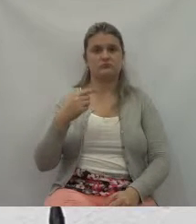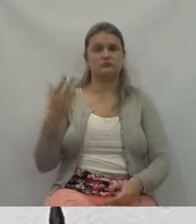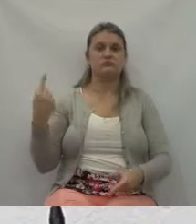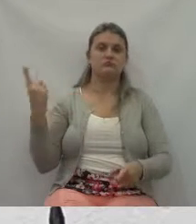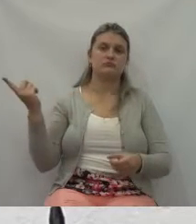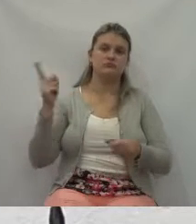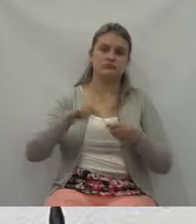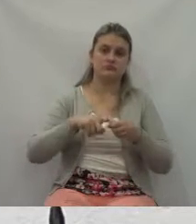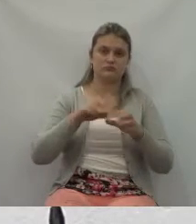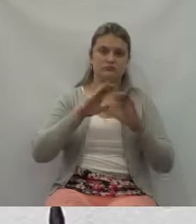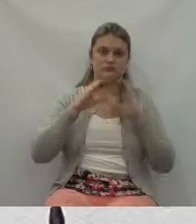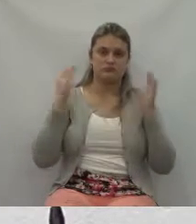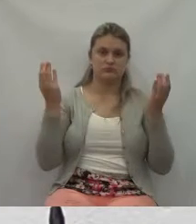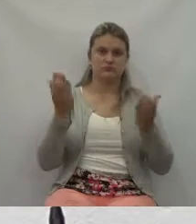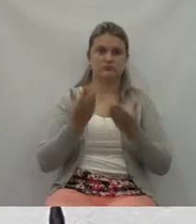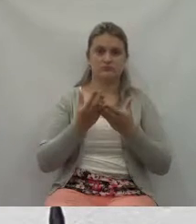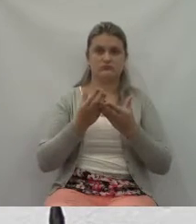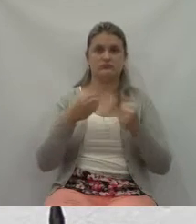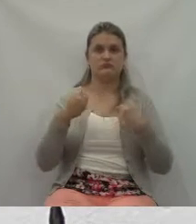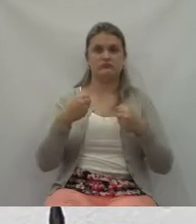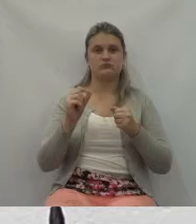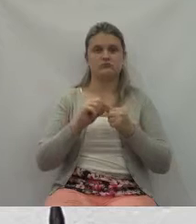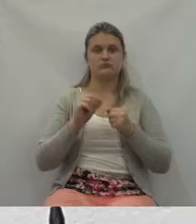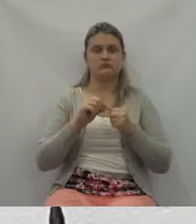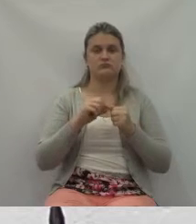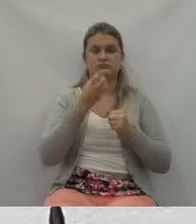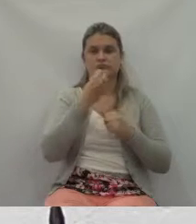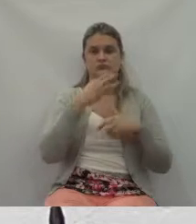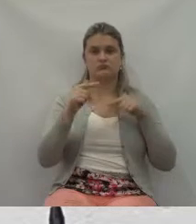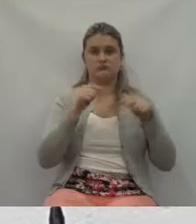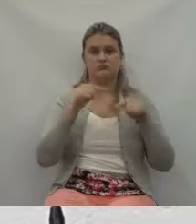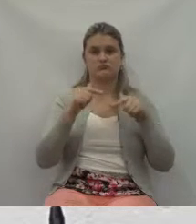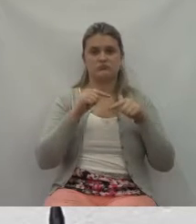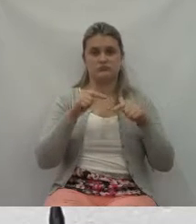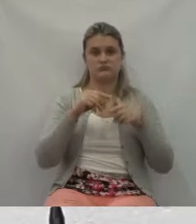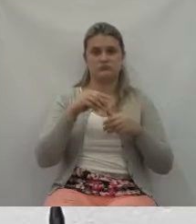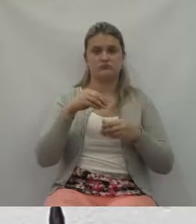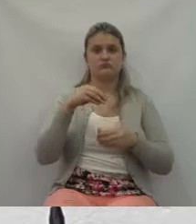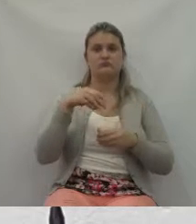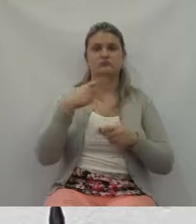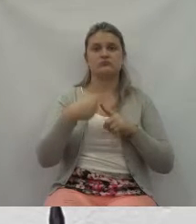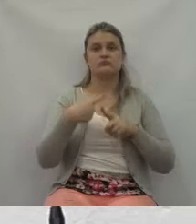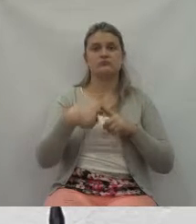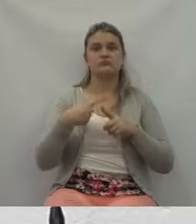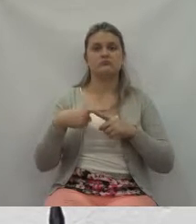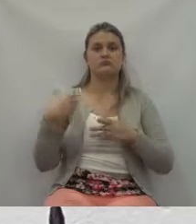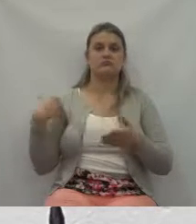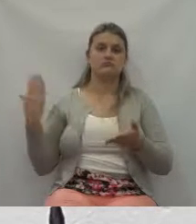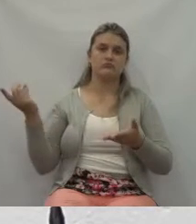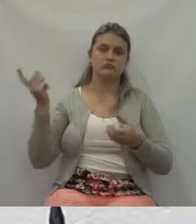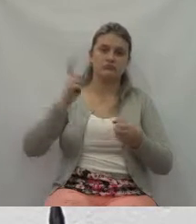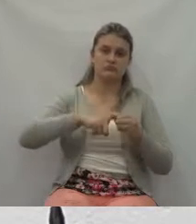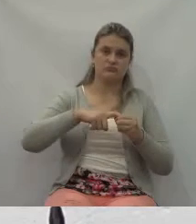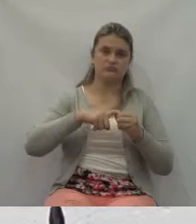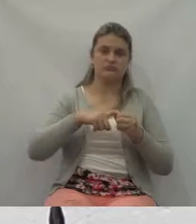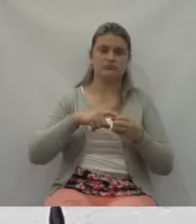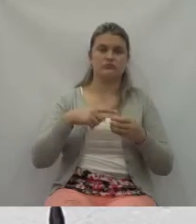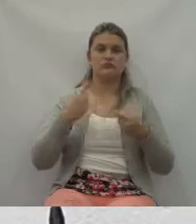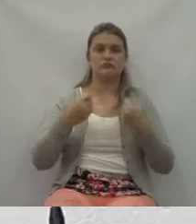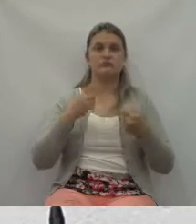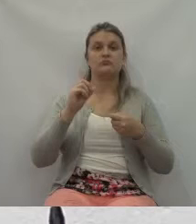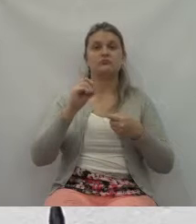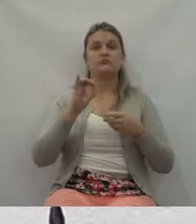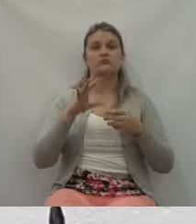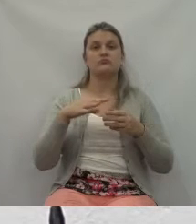que fazer um trabalho extraordinário no sentido de retornar isso para a comunidade, de não fazer o corpo mole. Eu